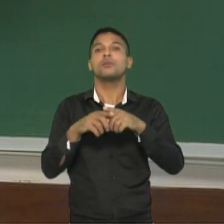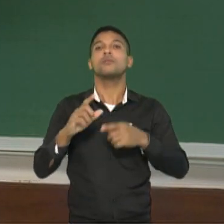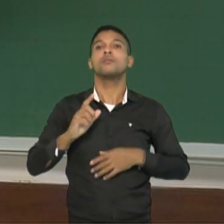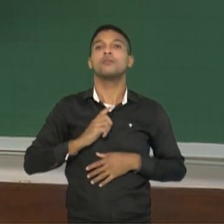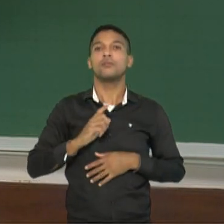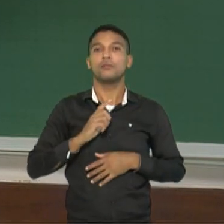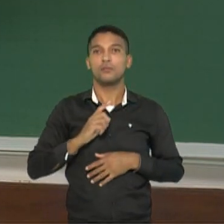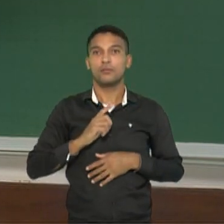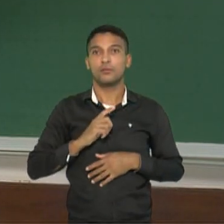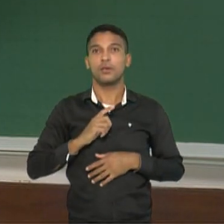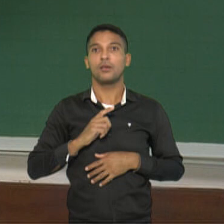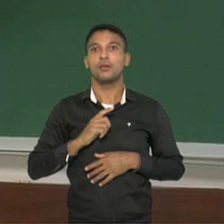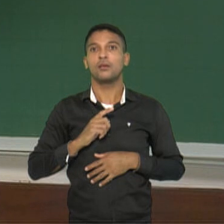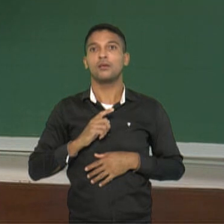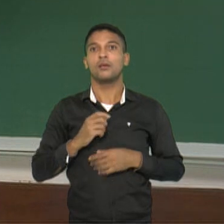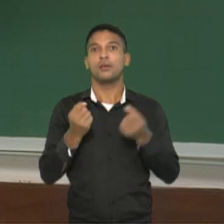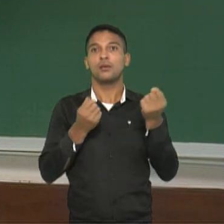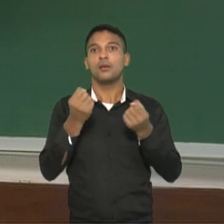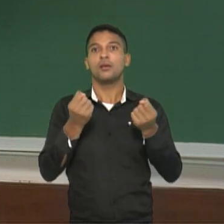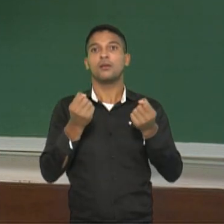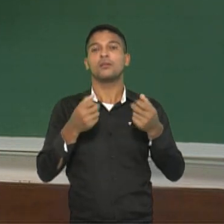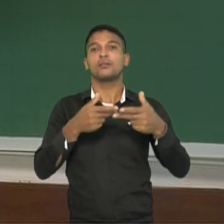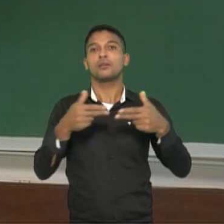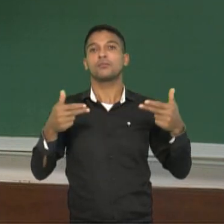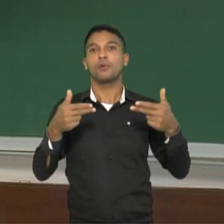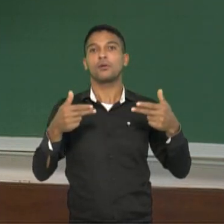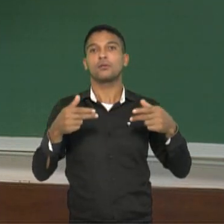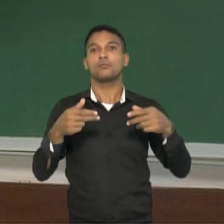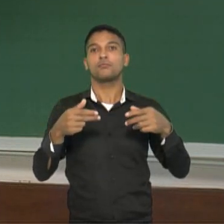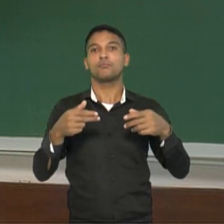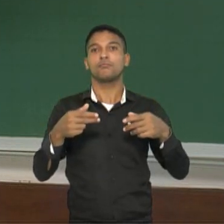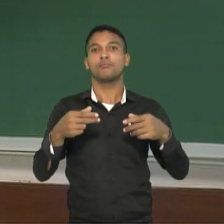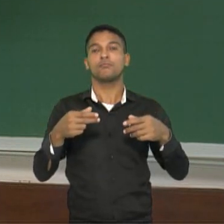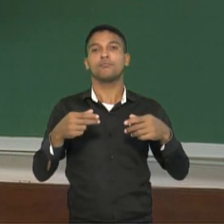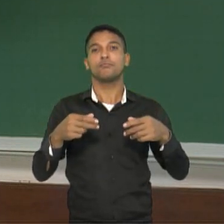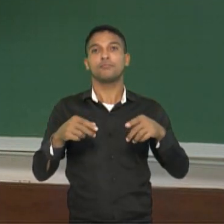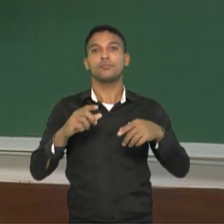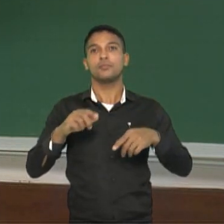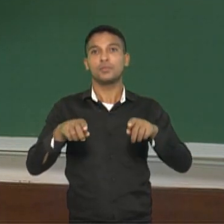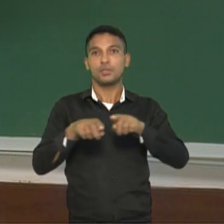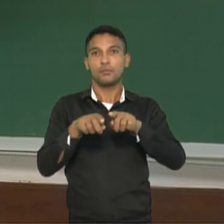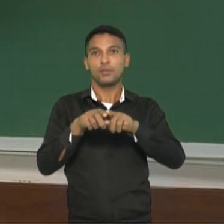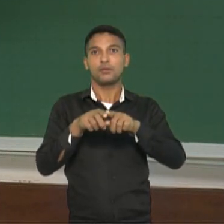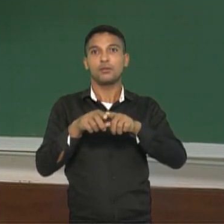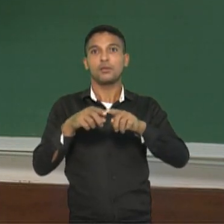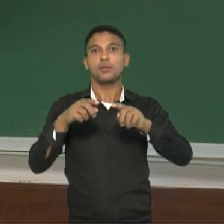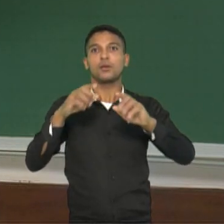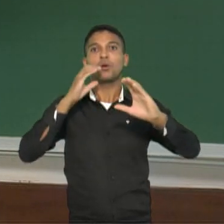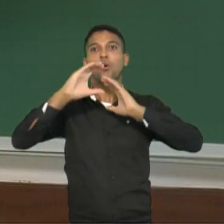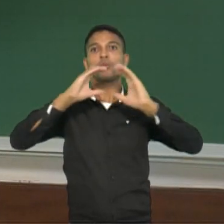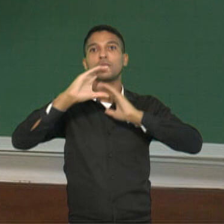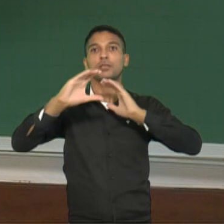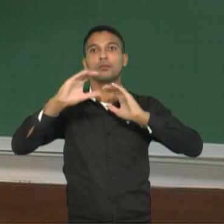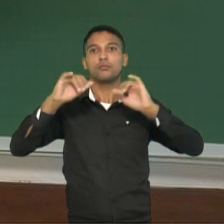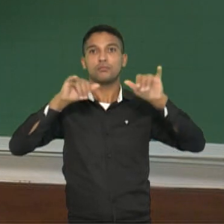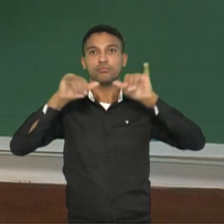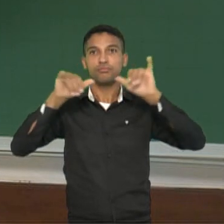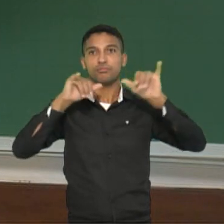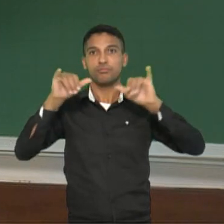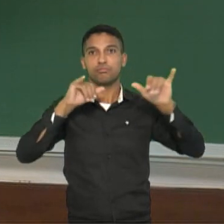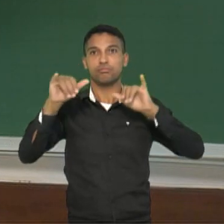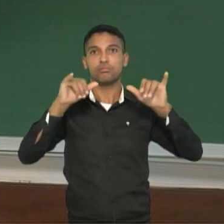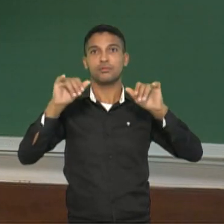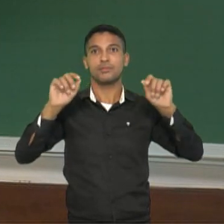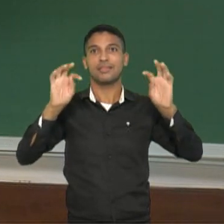Afinal, nós não percebemos também um desenvolvimento dessas redes? Ora, hoje a nossa aula é